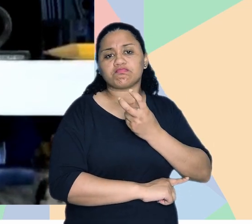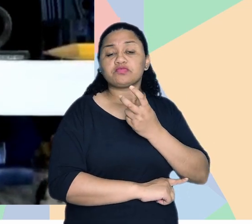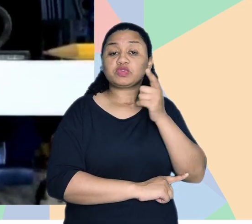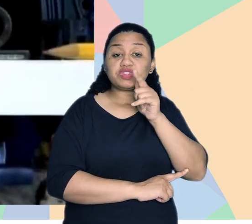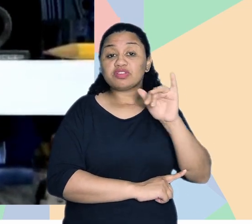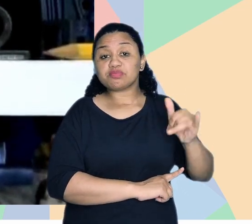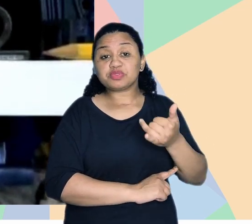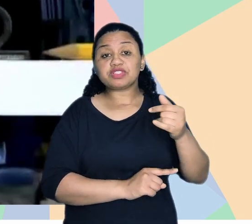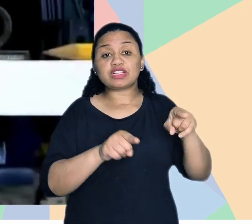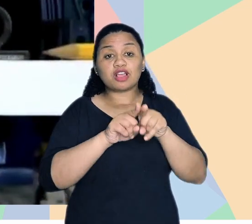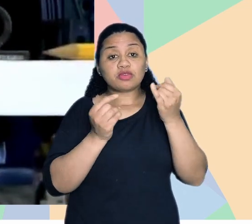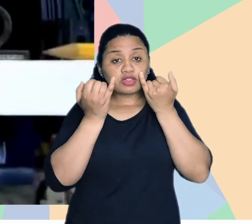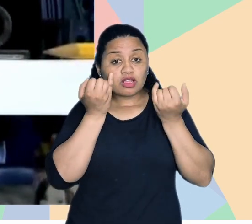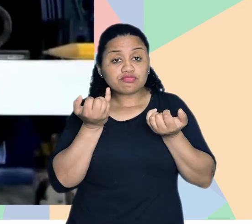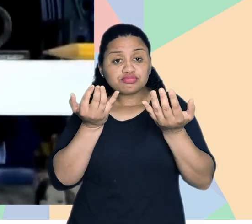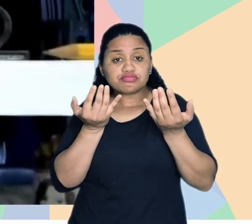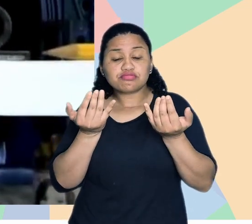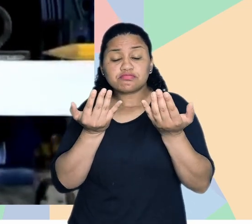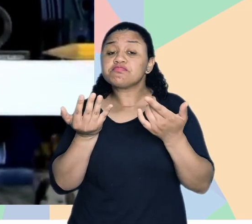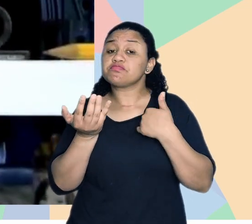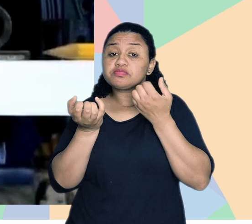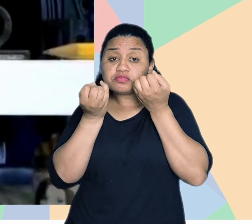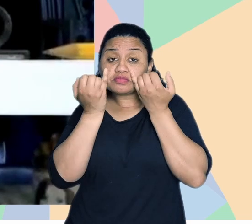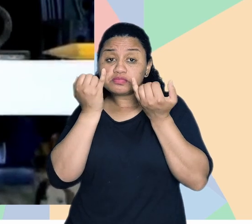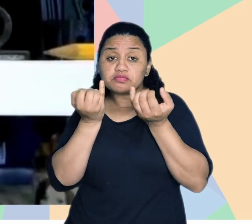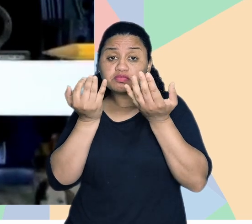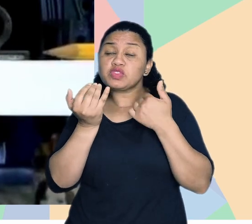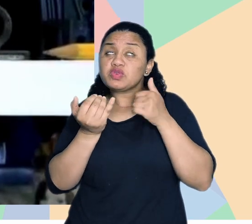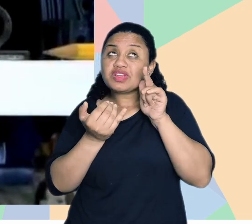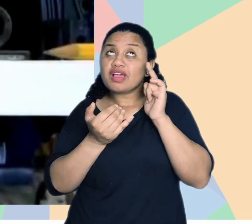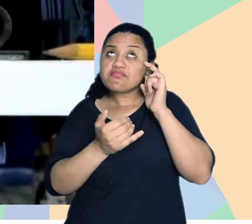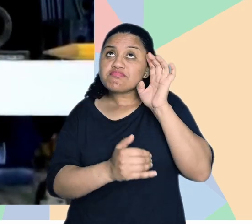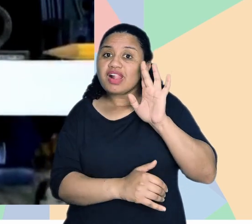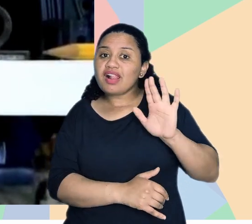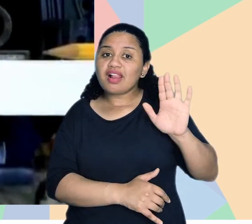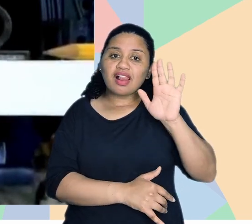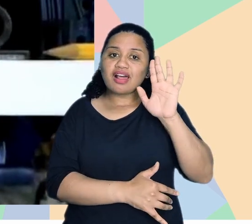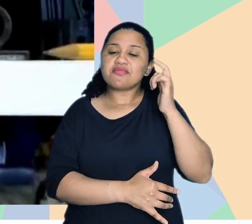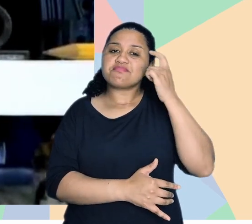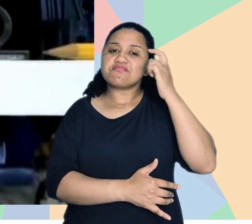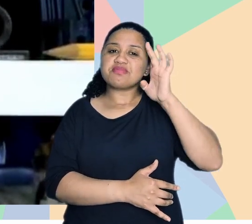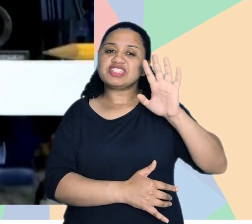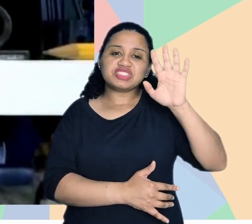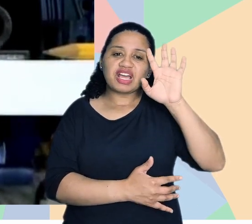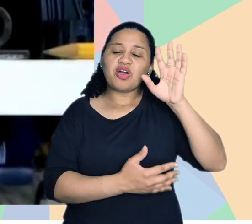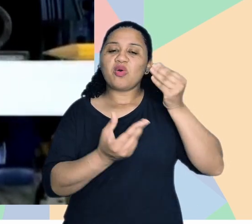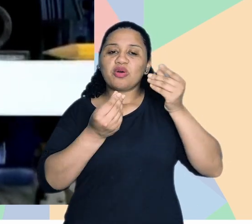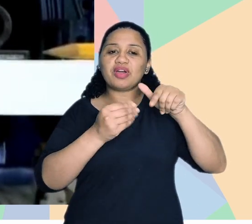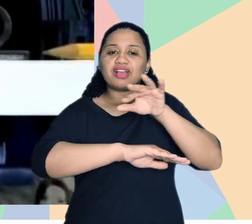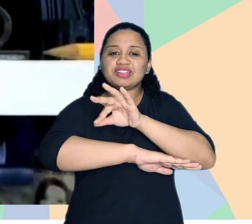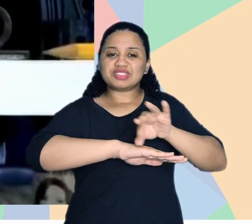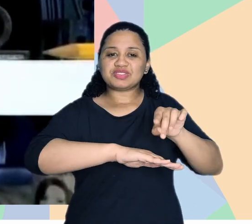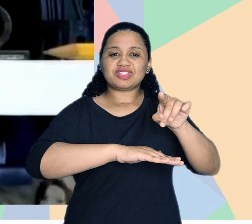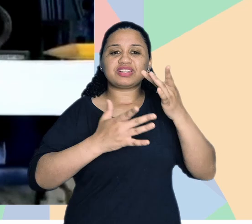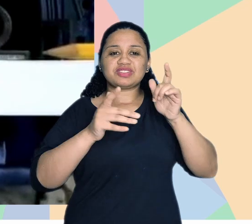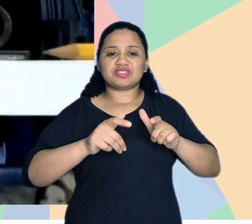não está enxergando, né, também consiga tirar proveito o máximo, né, das informações e fazer ali essa imagem mental, dessa arquitetura, né,